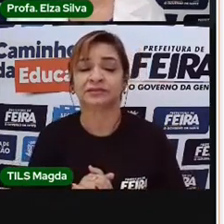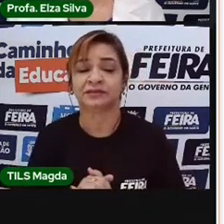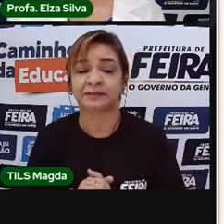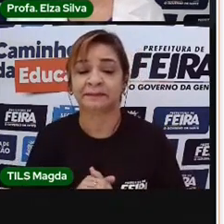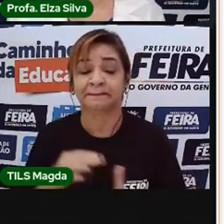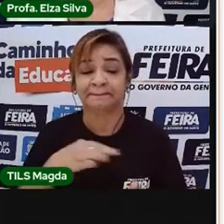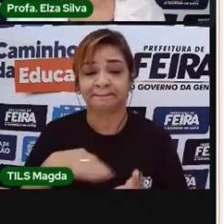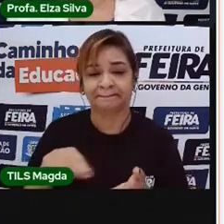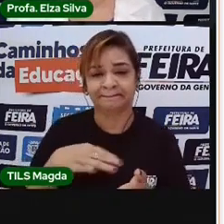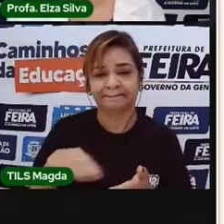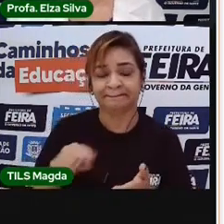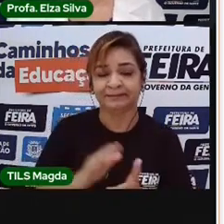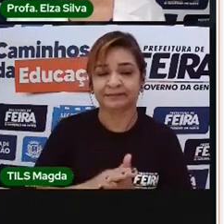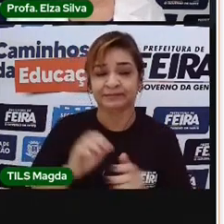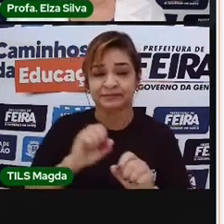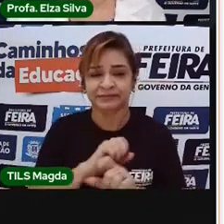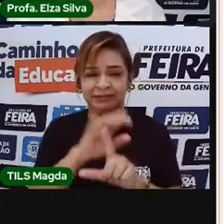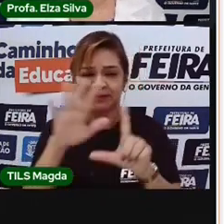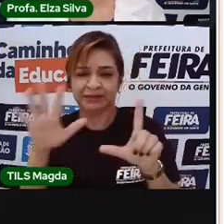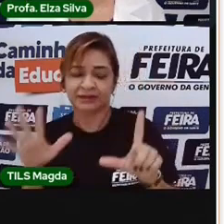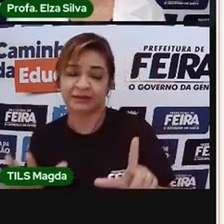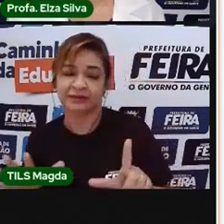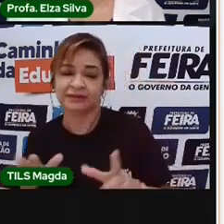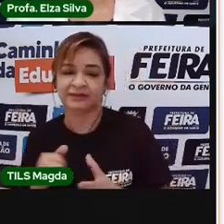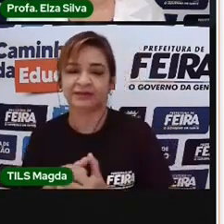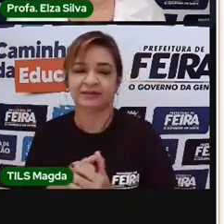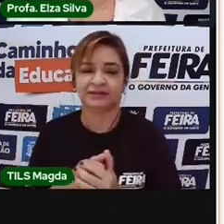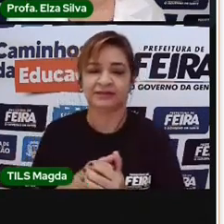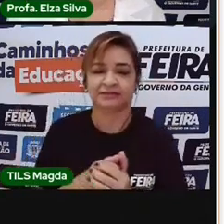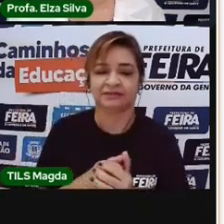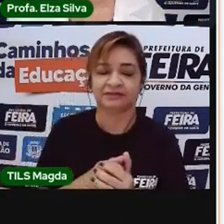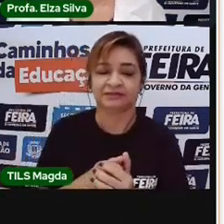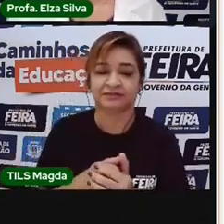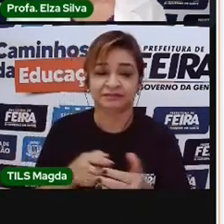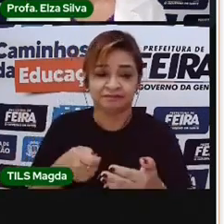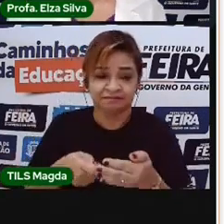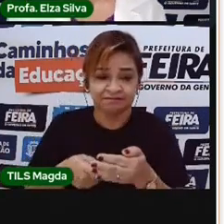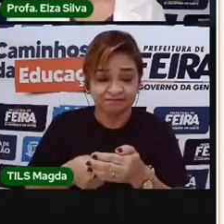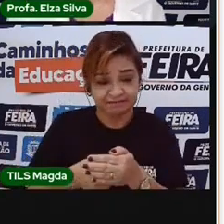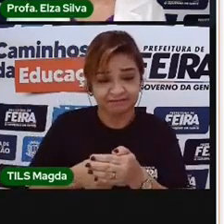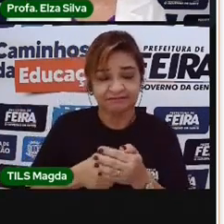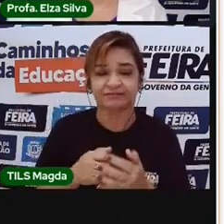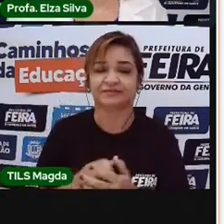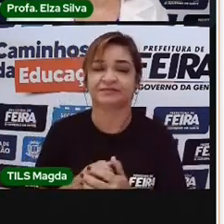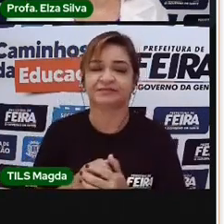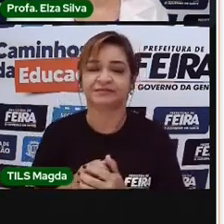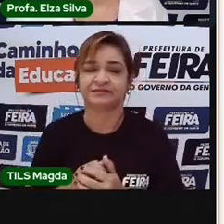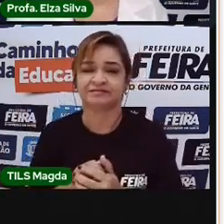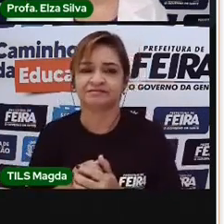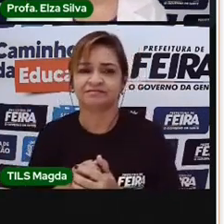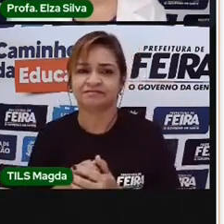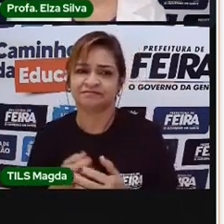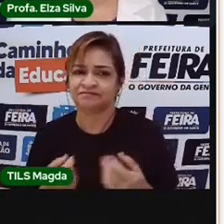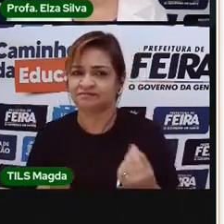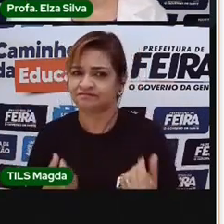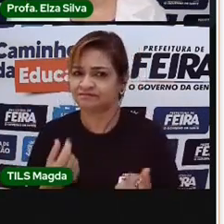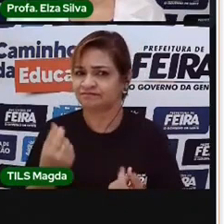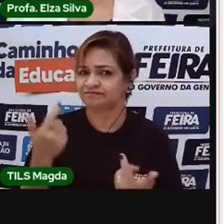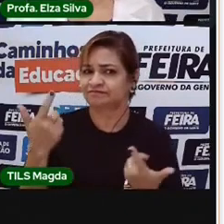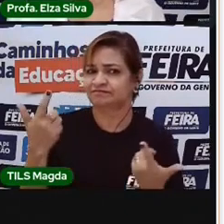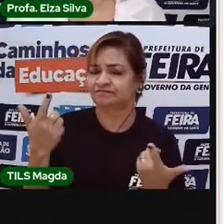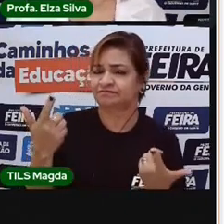-mail, Online, Windows, Shipping. No campo dos negócios, Business,